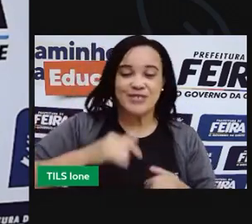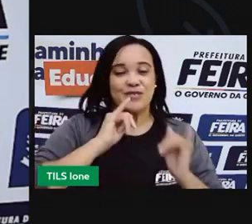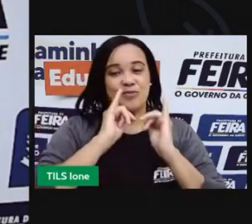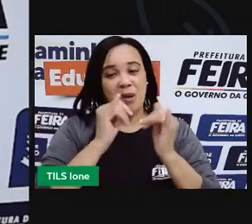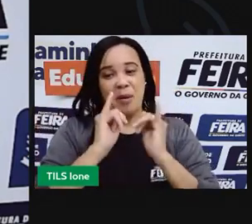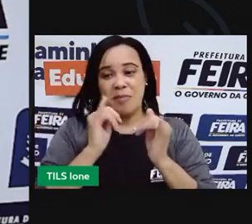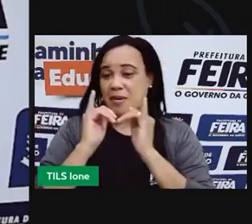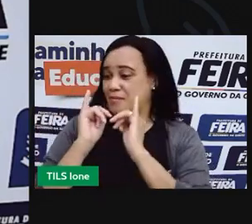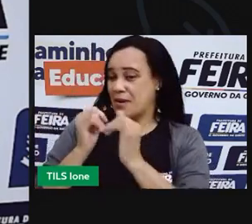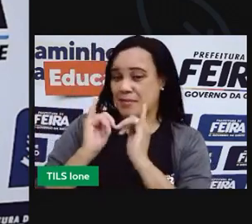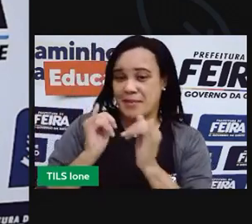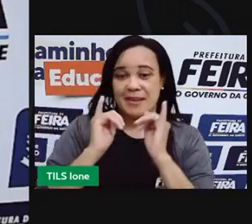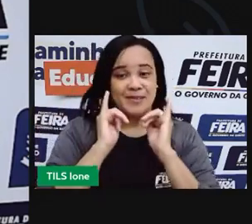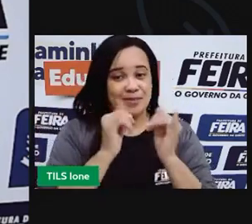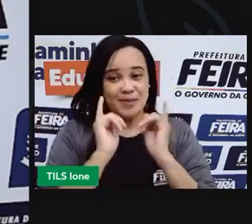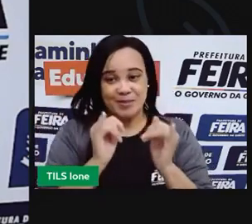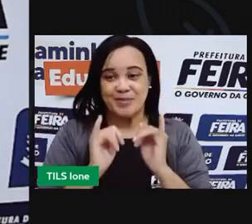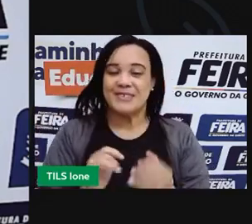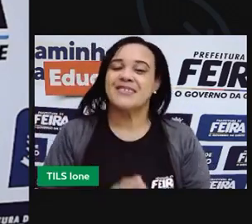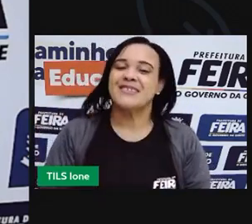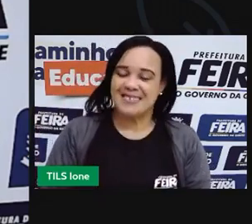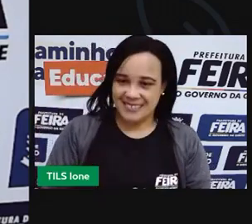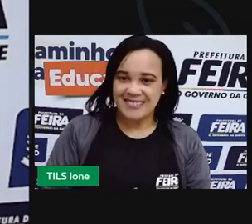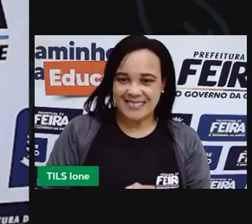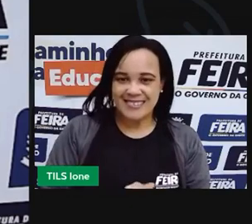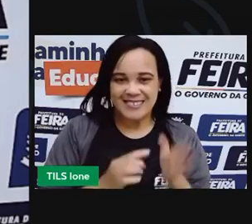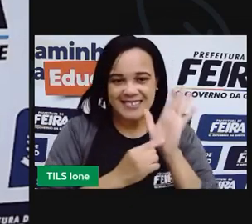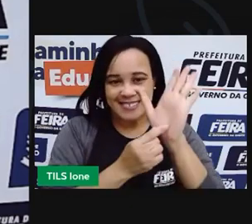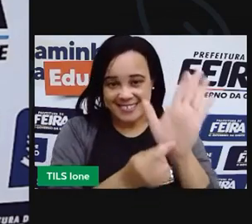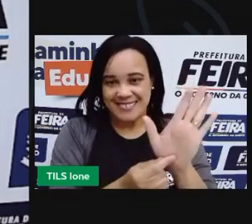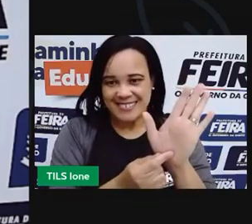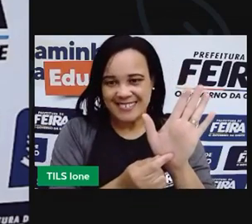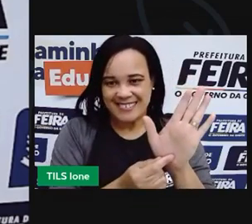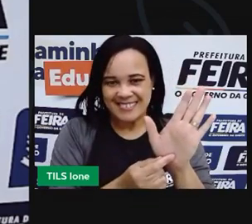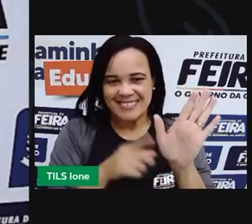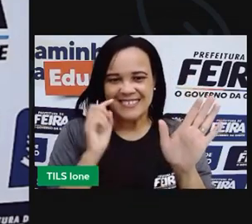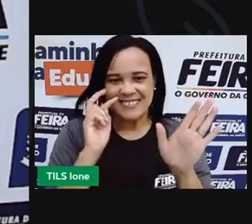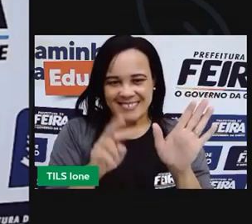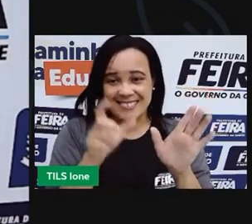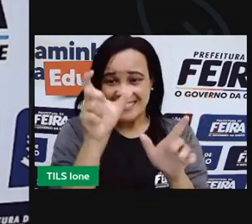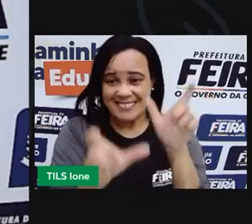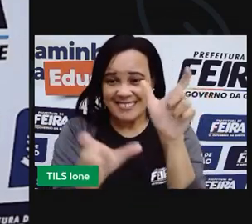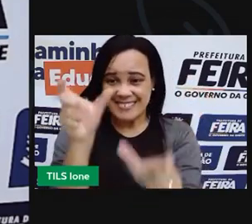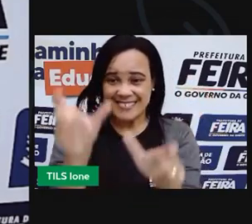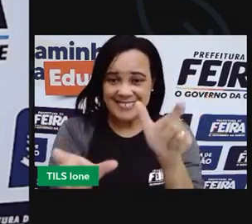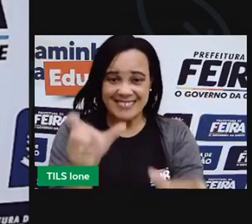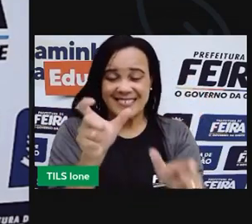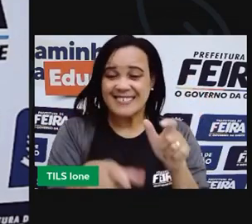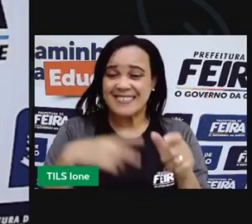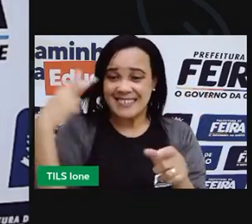mostrar de novo aqui mais próximo para vocês. O porquinho